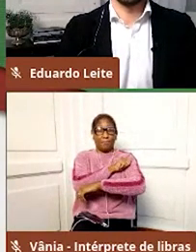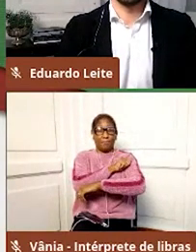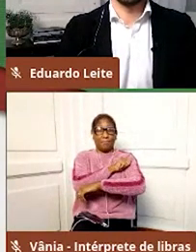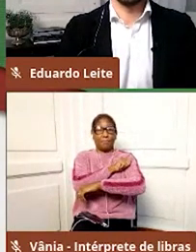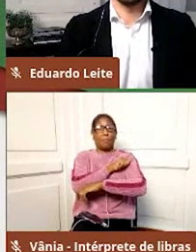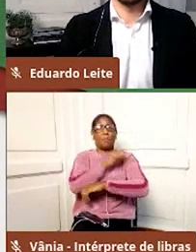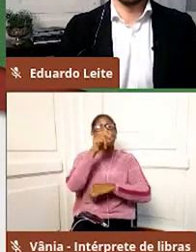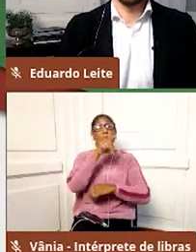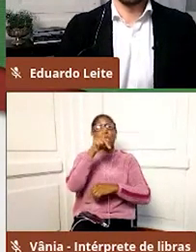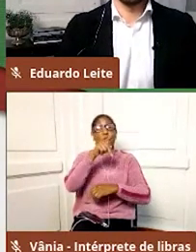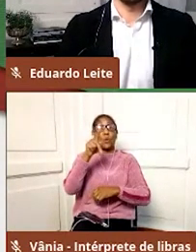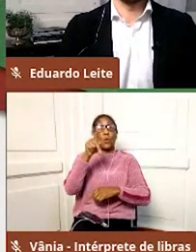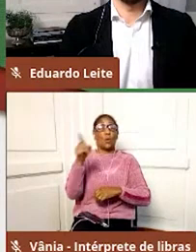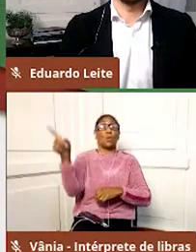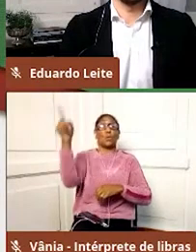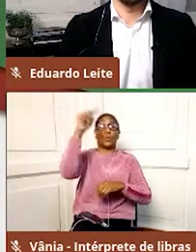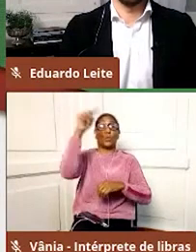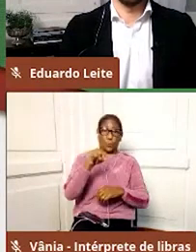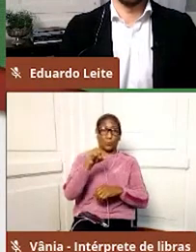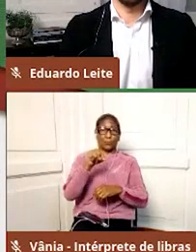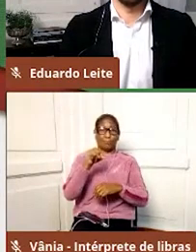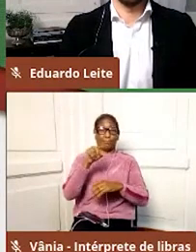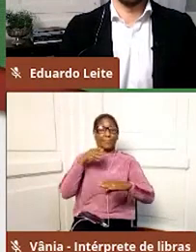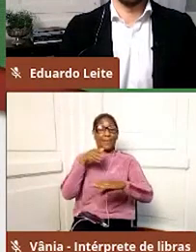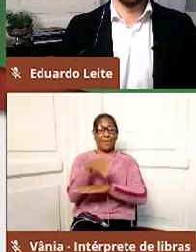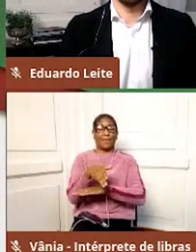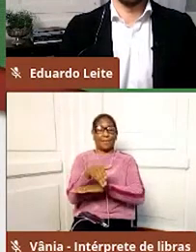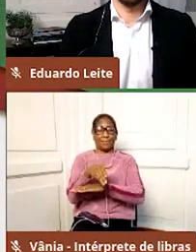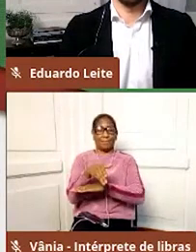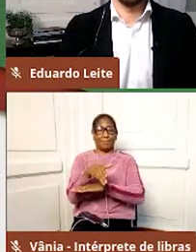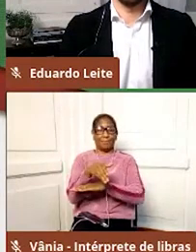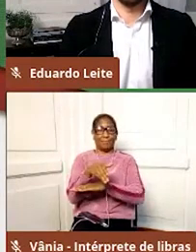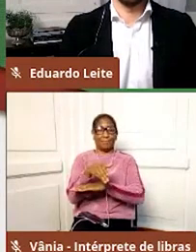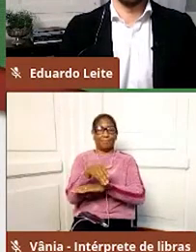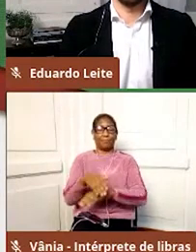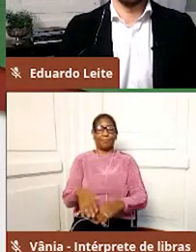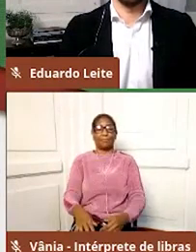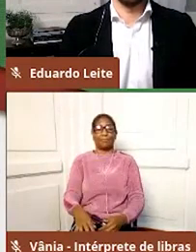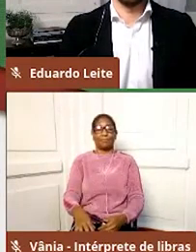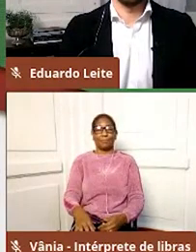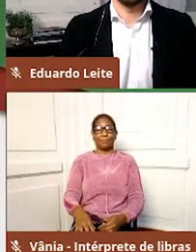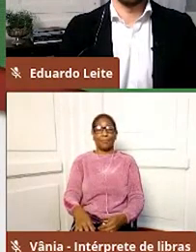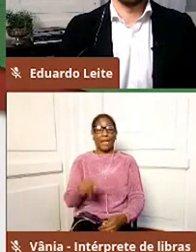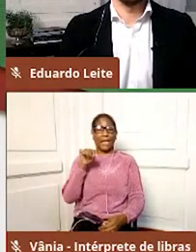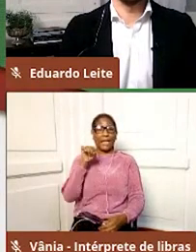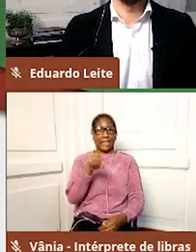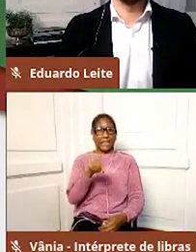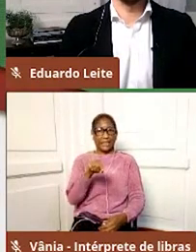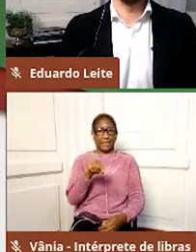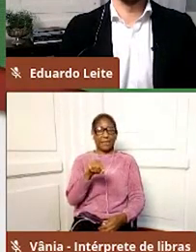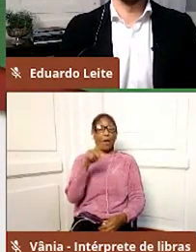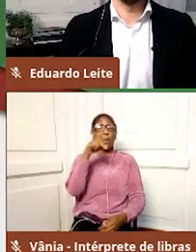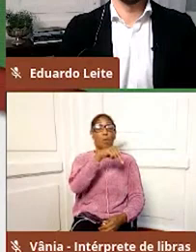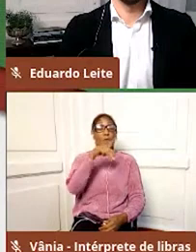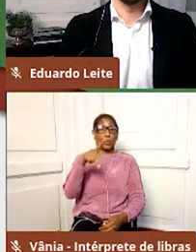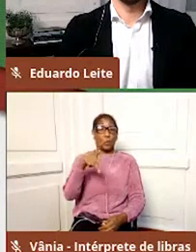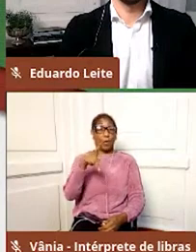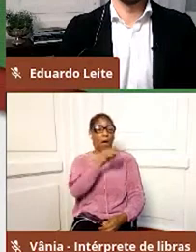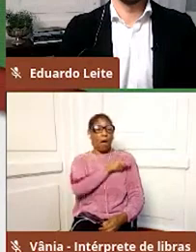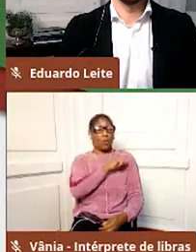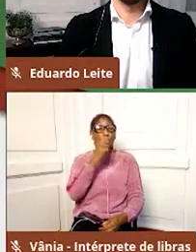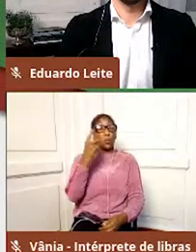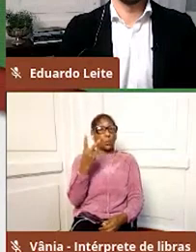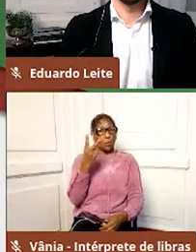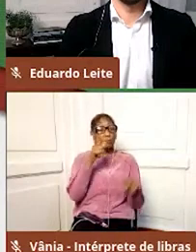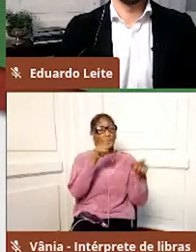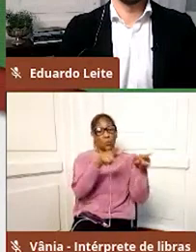professores entrarão por este link. Então, clicando aqui no acesso ao professor, nós temos